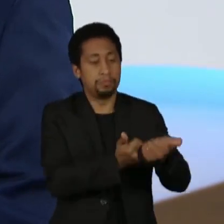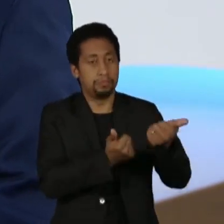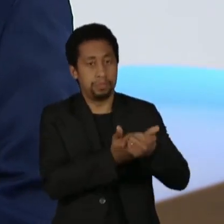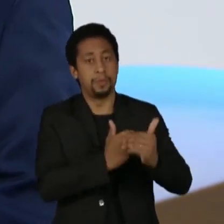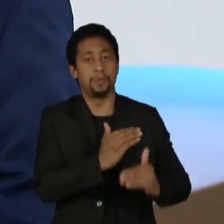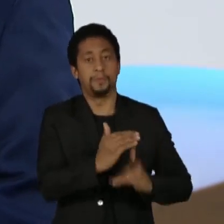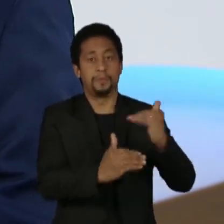agrário desse país.